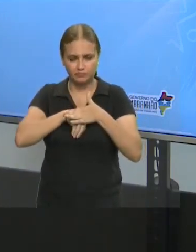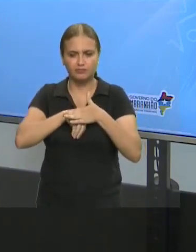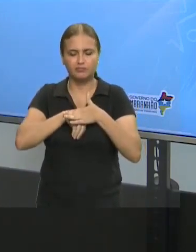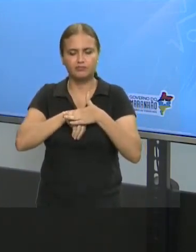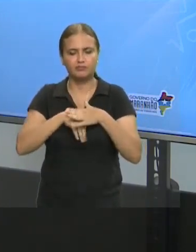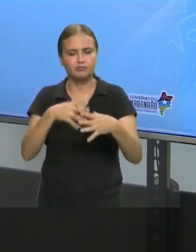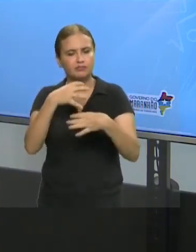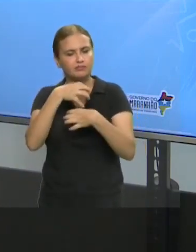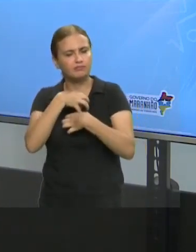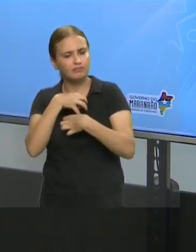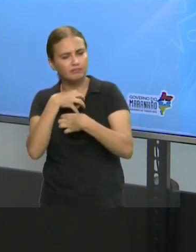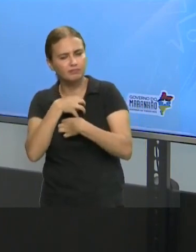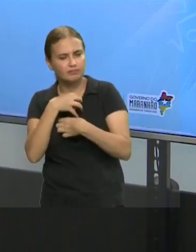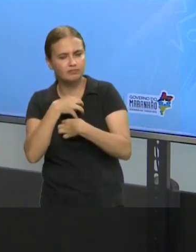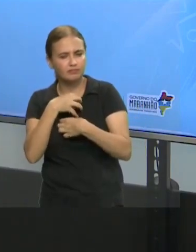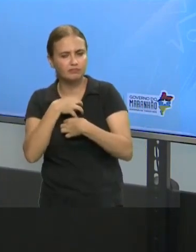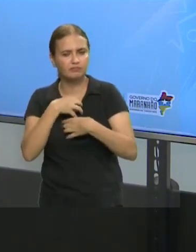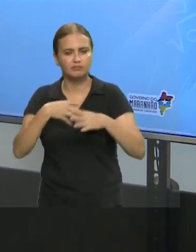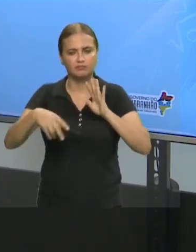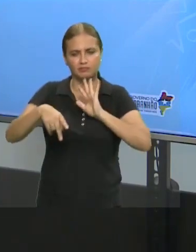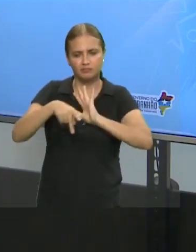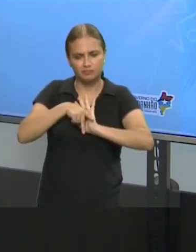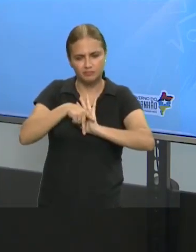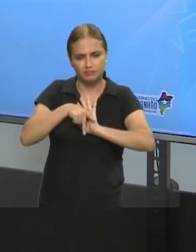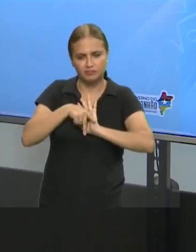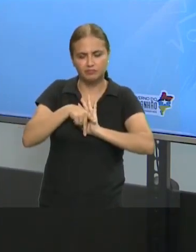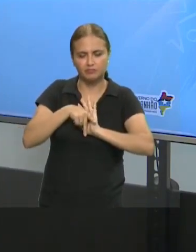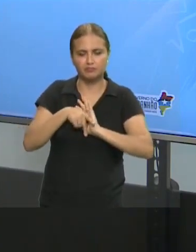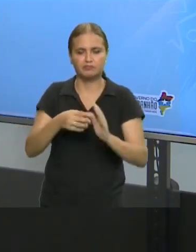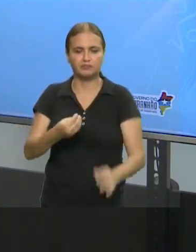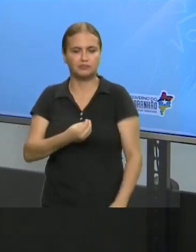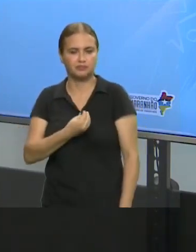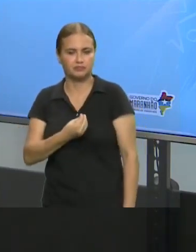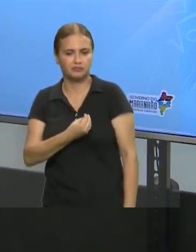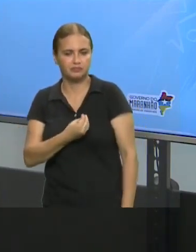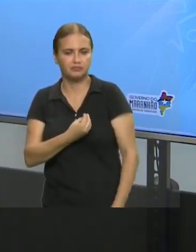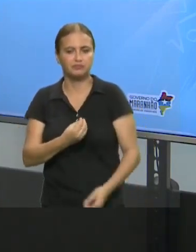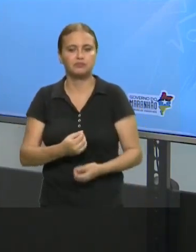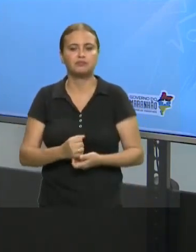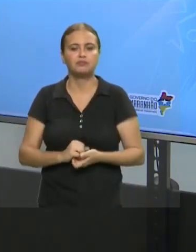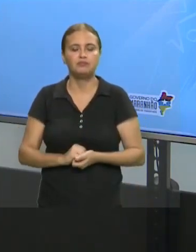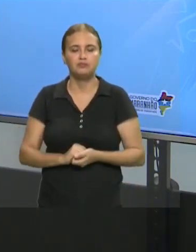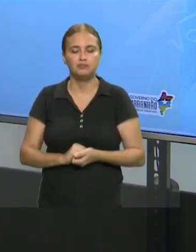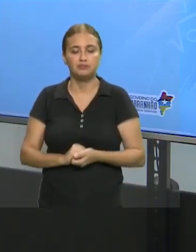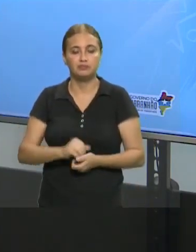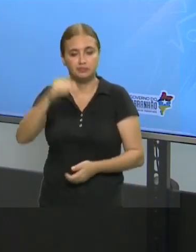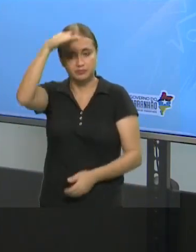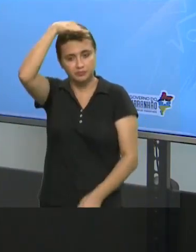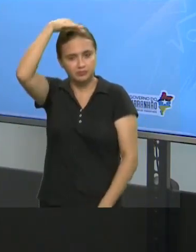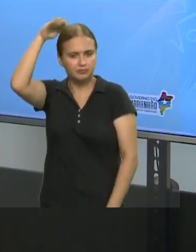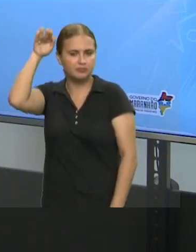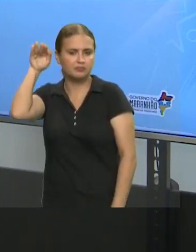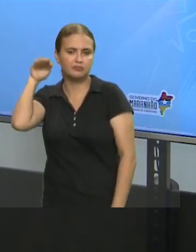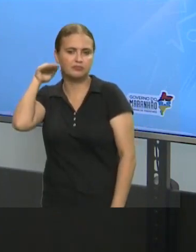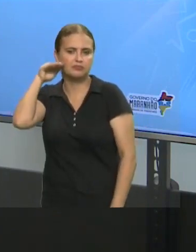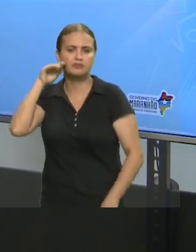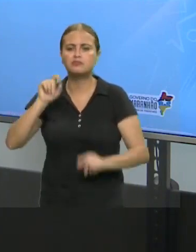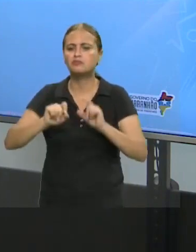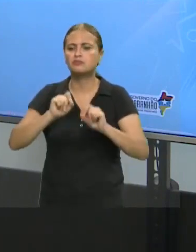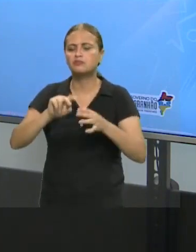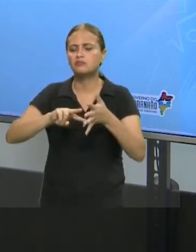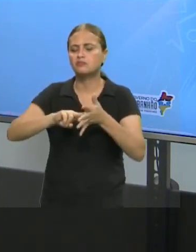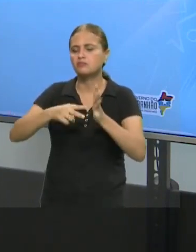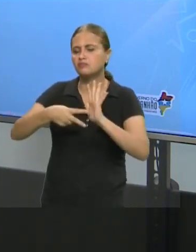a ter a sensação de pertencimento à vida? Para a Clarice Lispector, o que significa